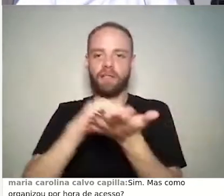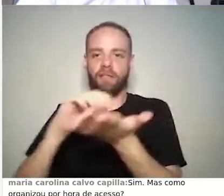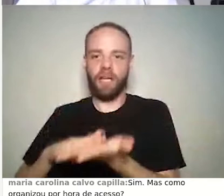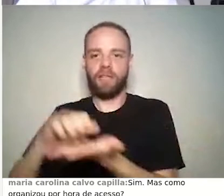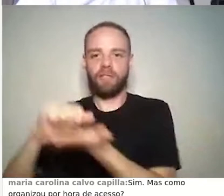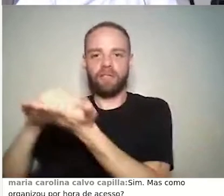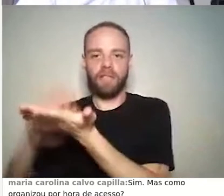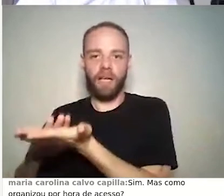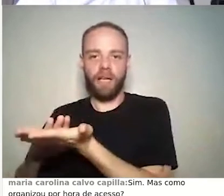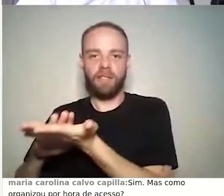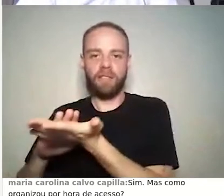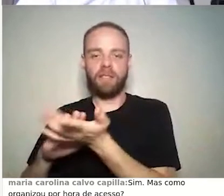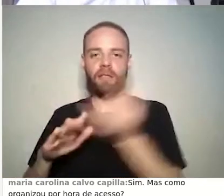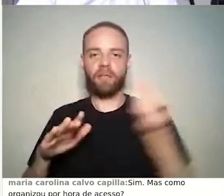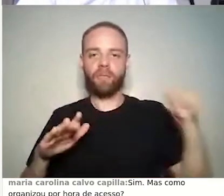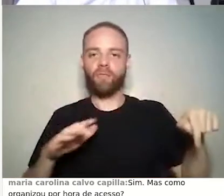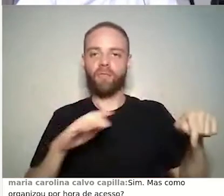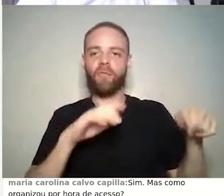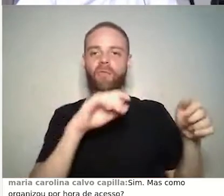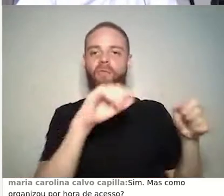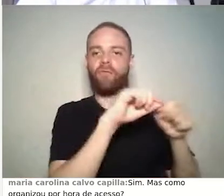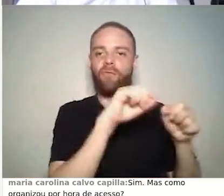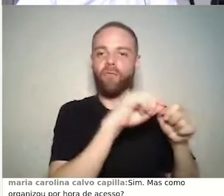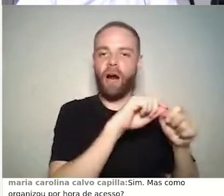e as atividades opcionais.